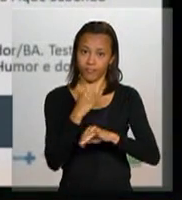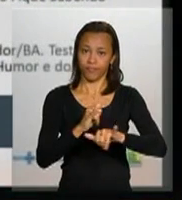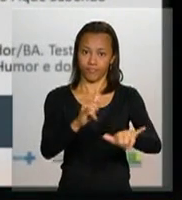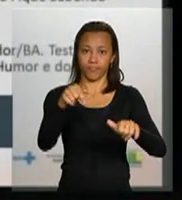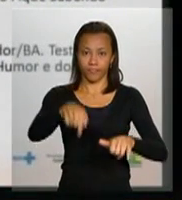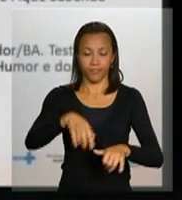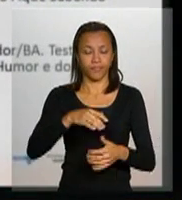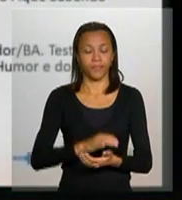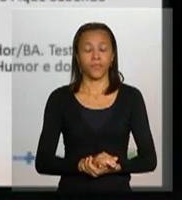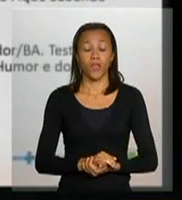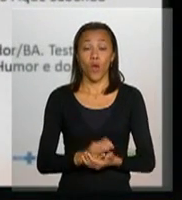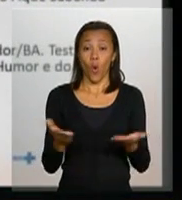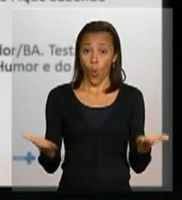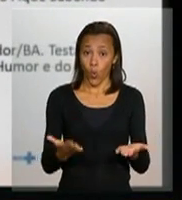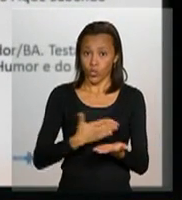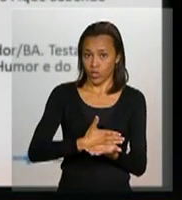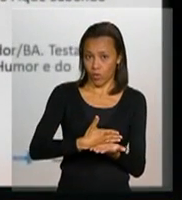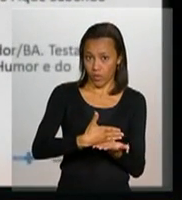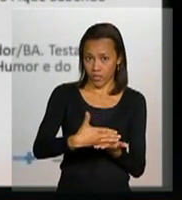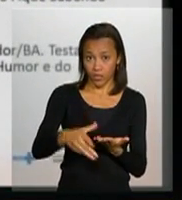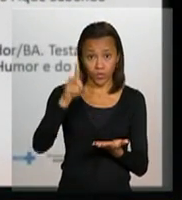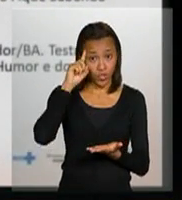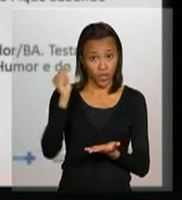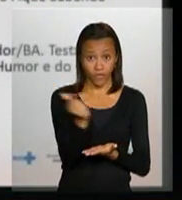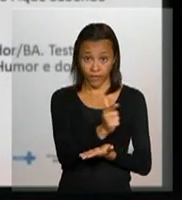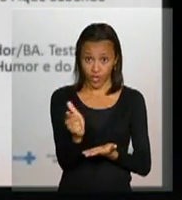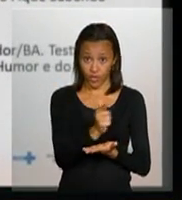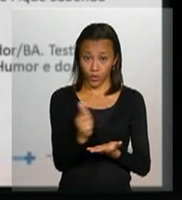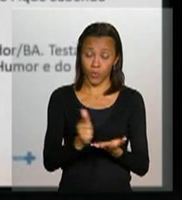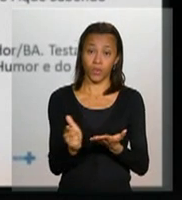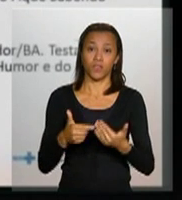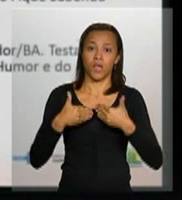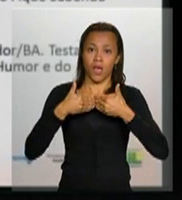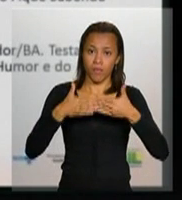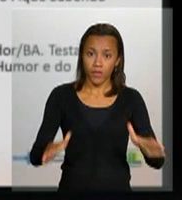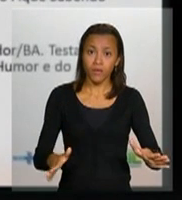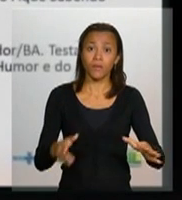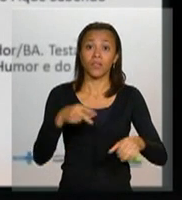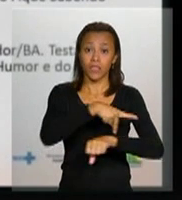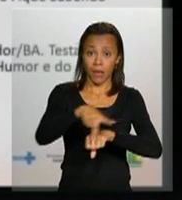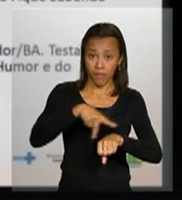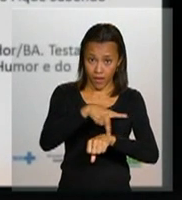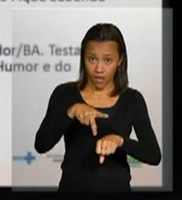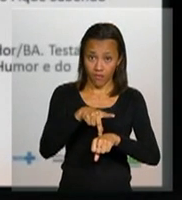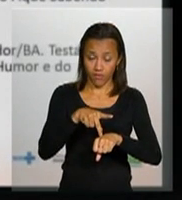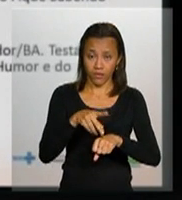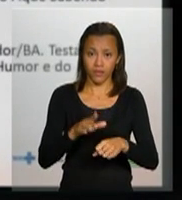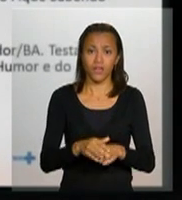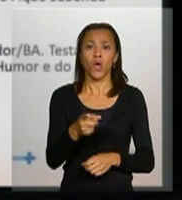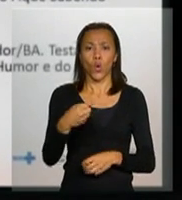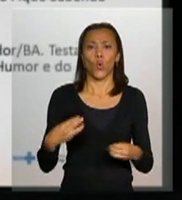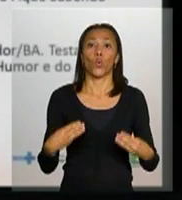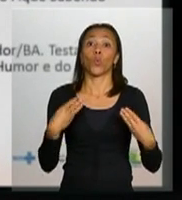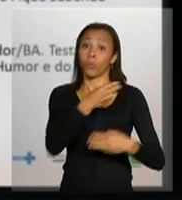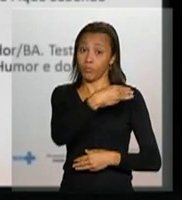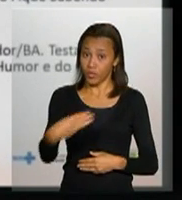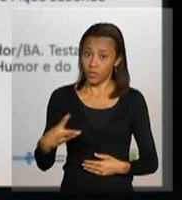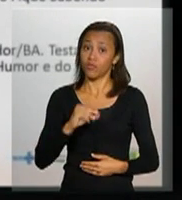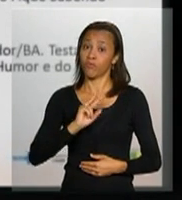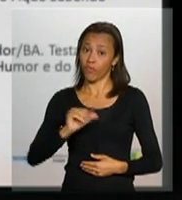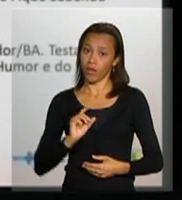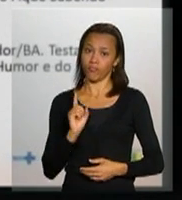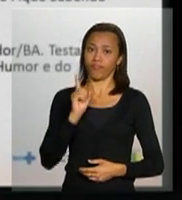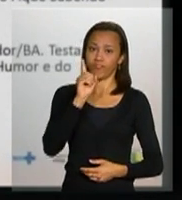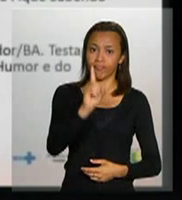iniciando hoje com a mobilização, 22 de novembro, abertura da mobilização na Praça do Patriarca, o ministro vai estar presente lá para abrir essa mobilização